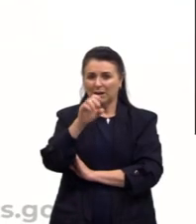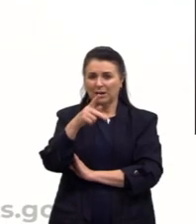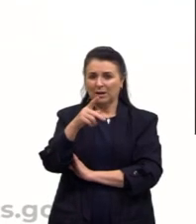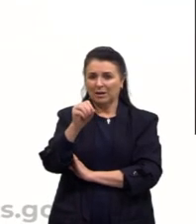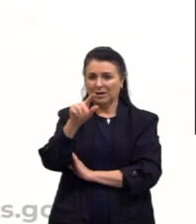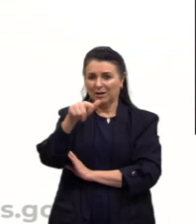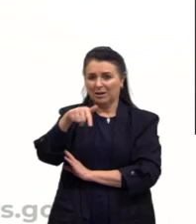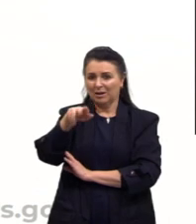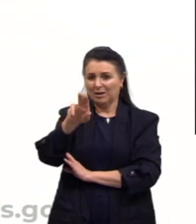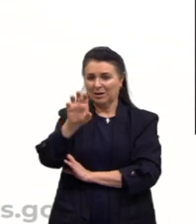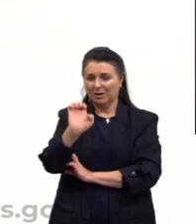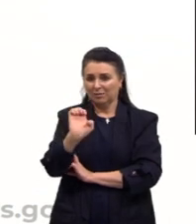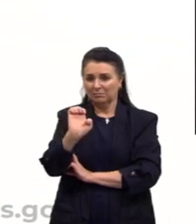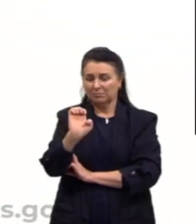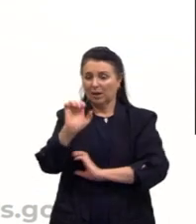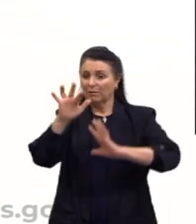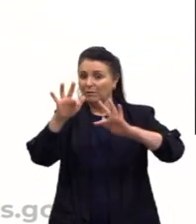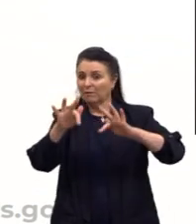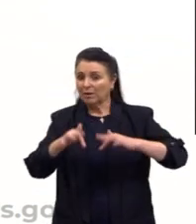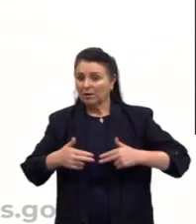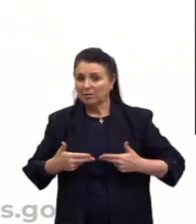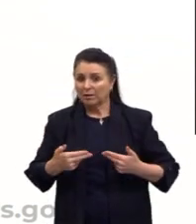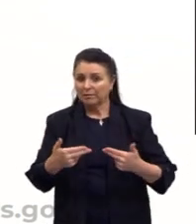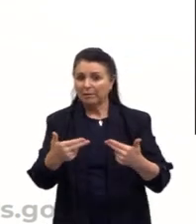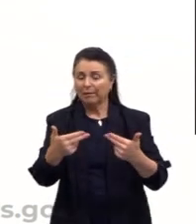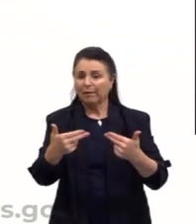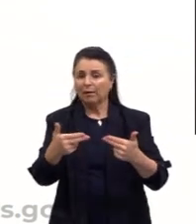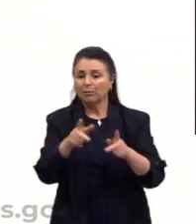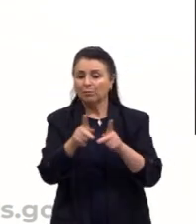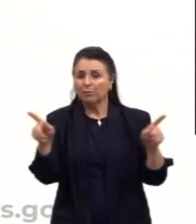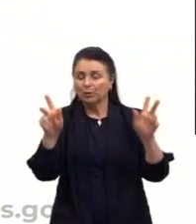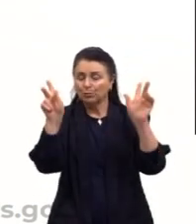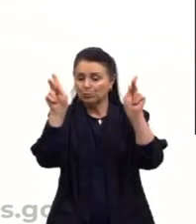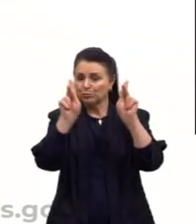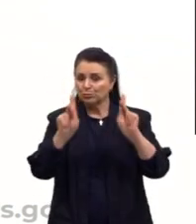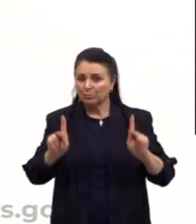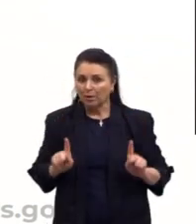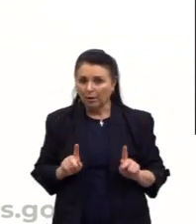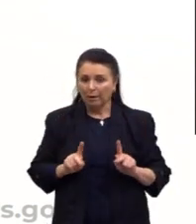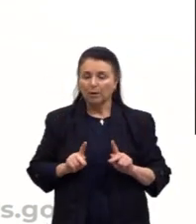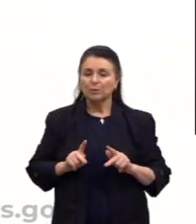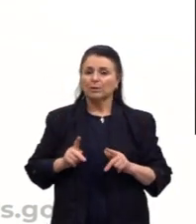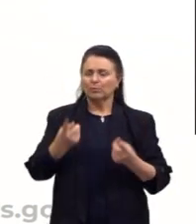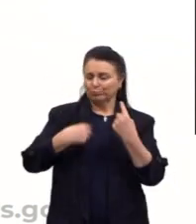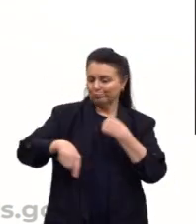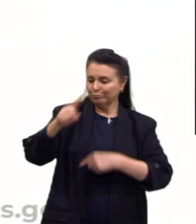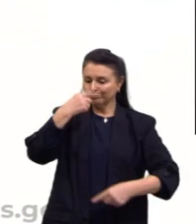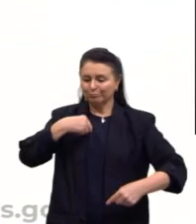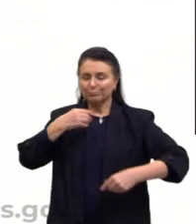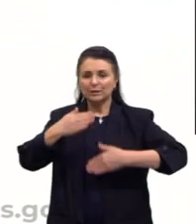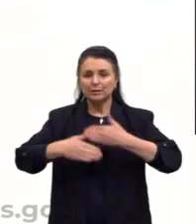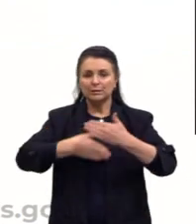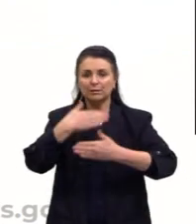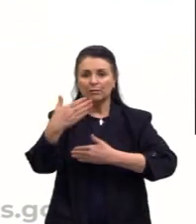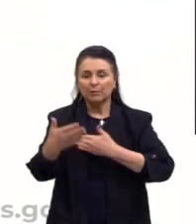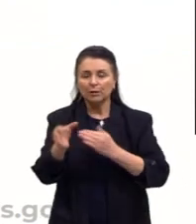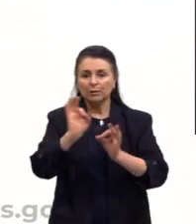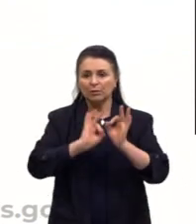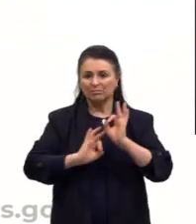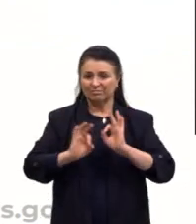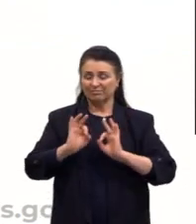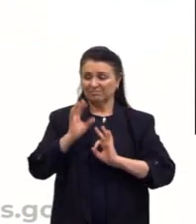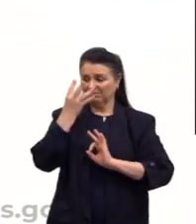o final das guerras, é um período de paz, de prosperidade. Então, ocorre aqui uma rejeição